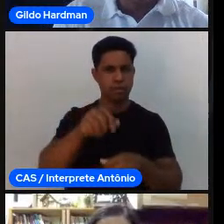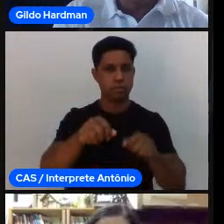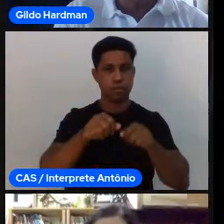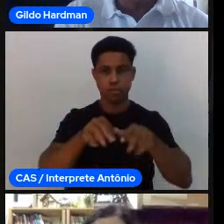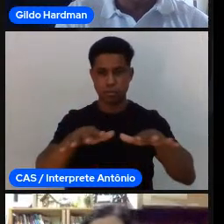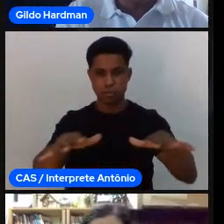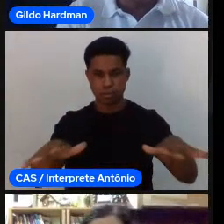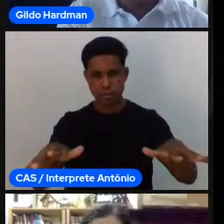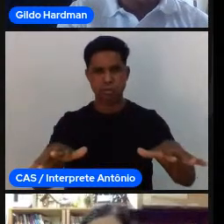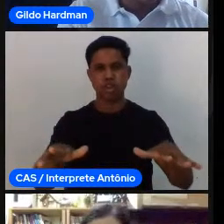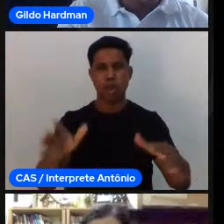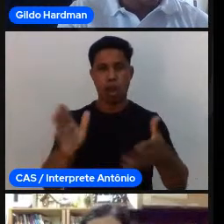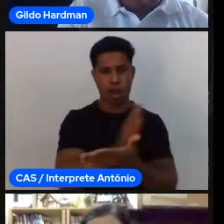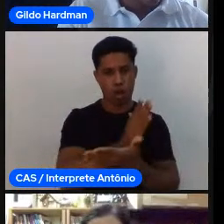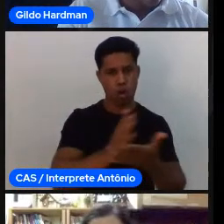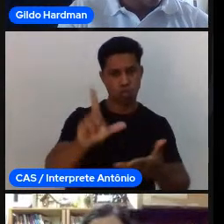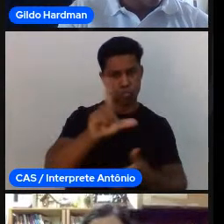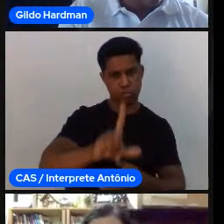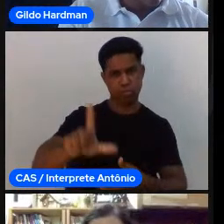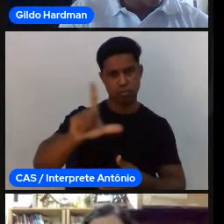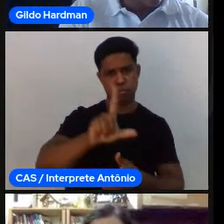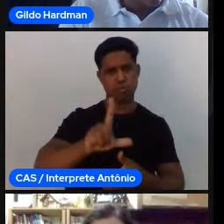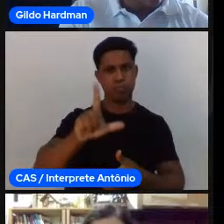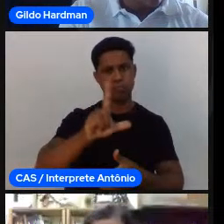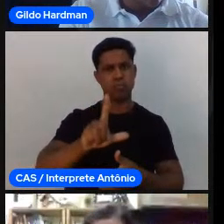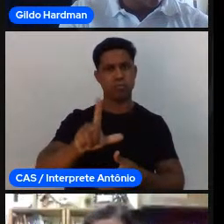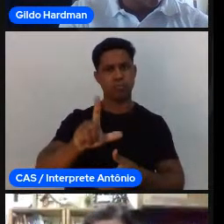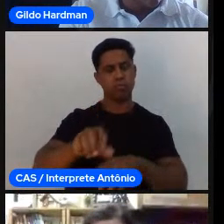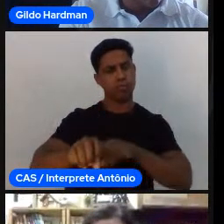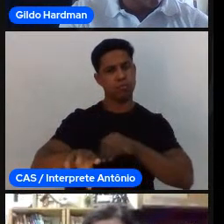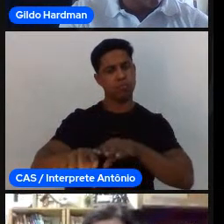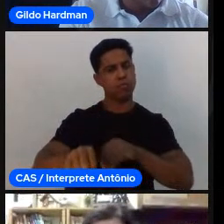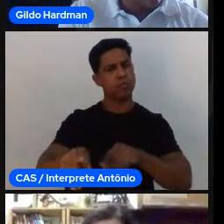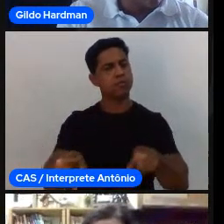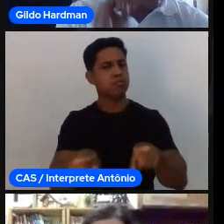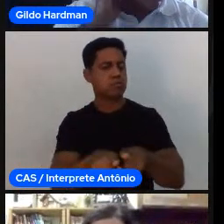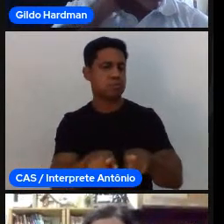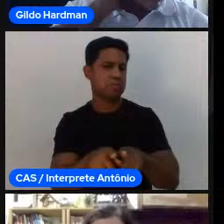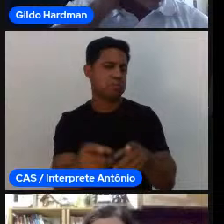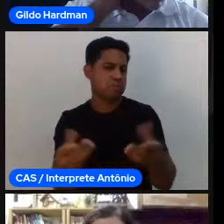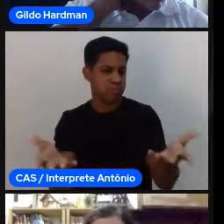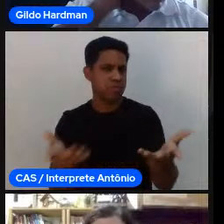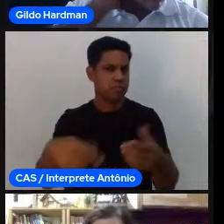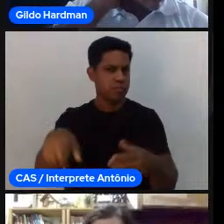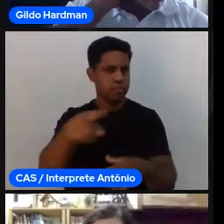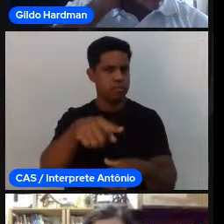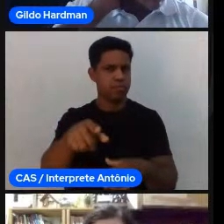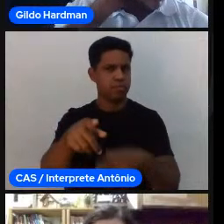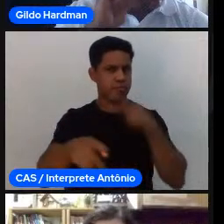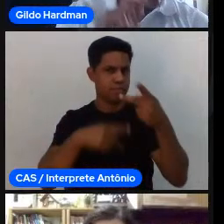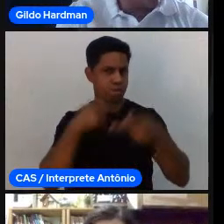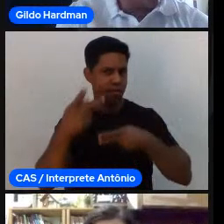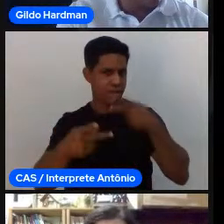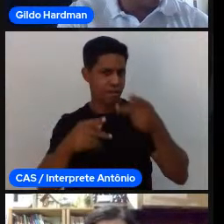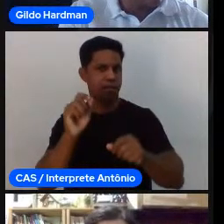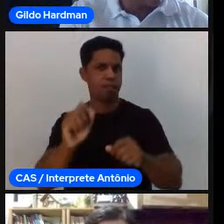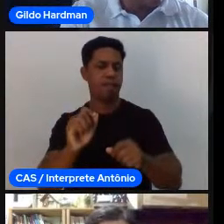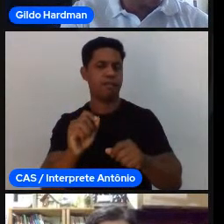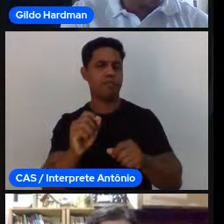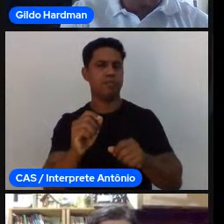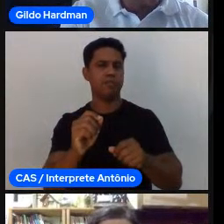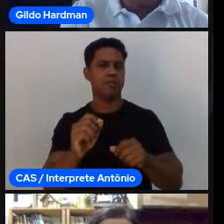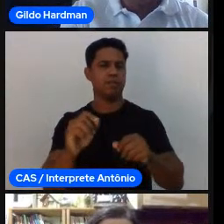literaturas, muitas das coisas que vocês falaram também aparecem aqui. E uma palavra muito importante que vocês colocaram lá na nuvem